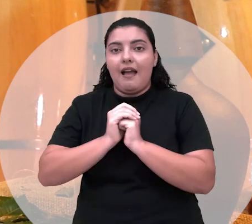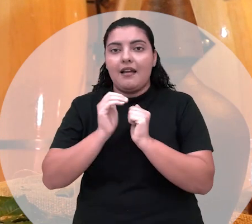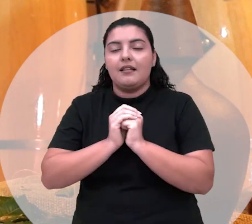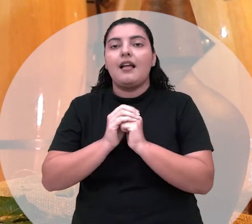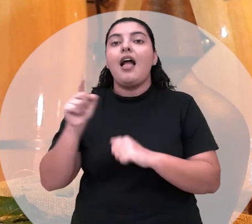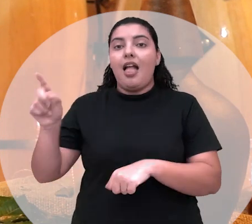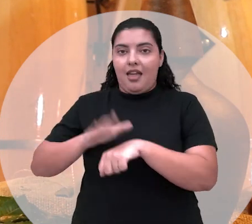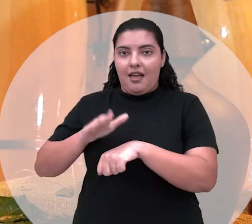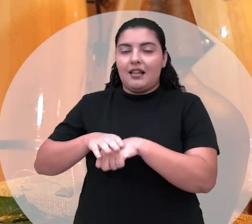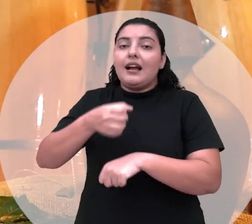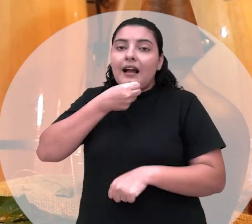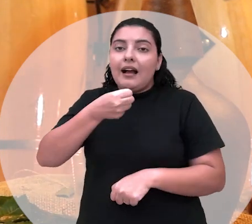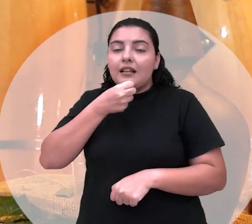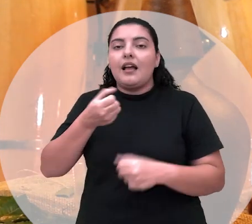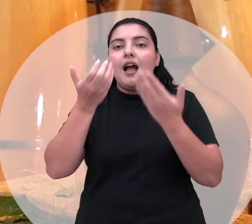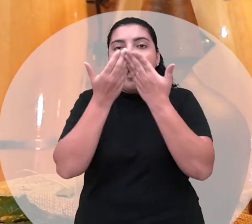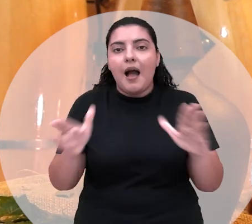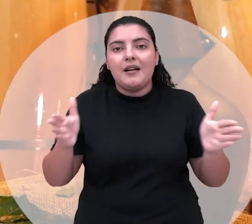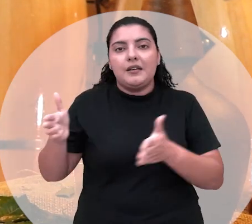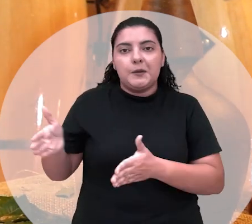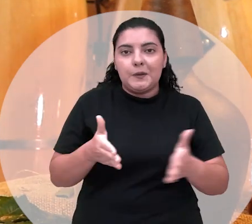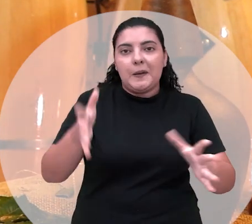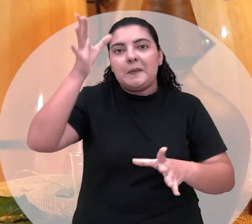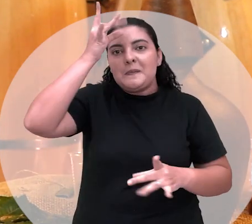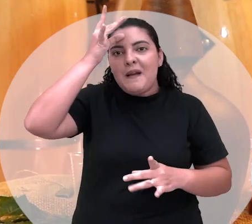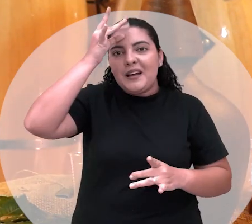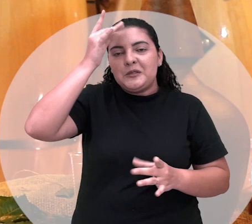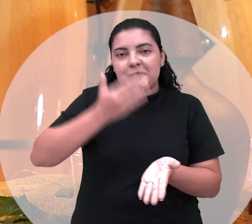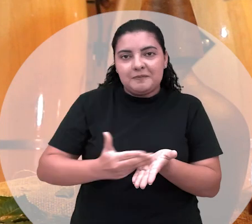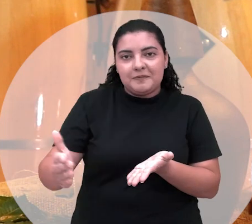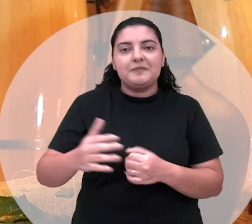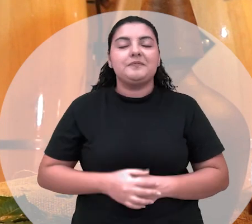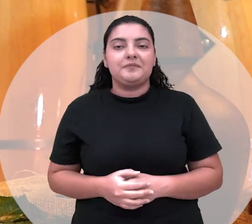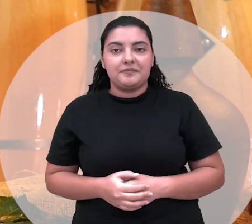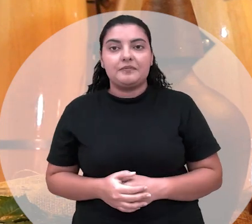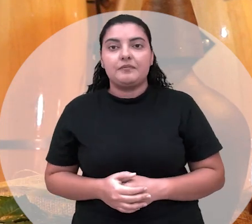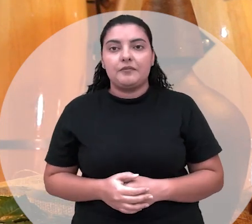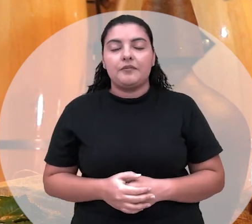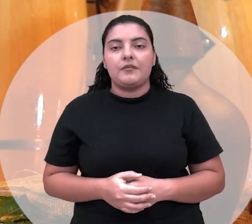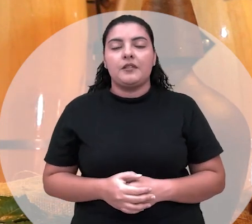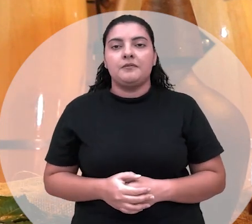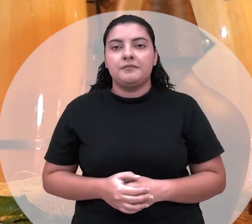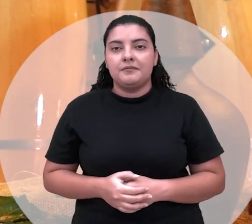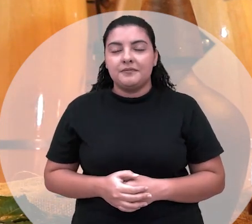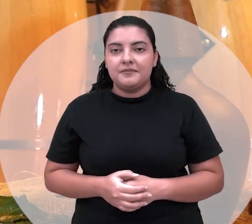que ela canta que é pra abrir os caminhos dos médios né é assim